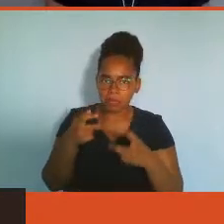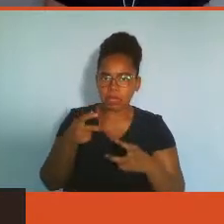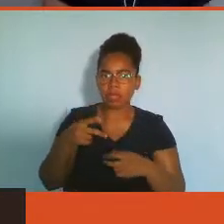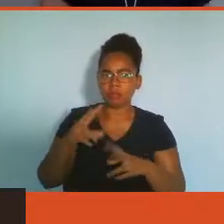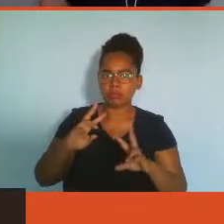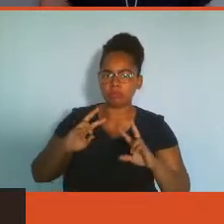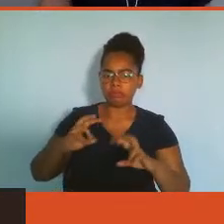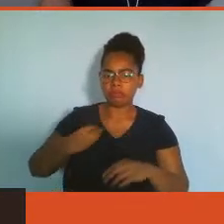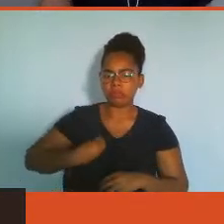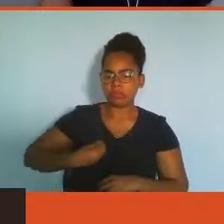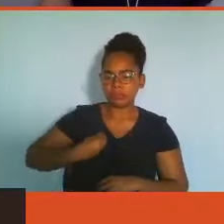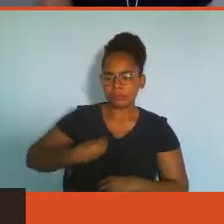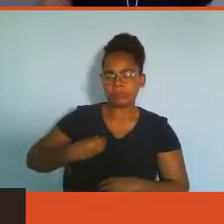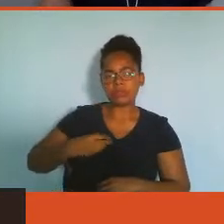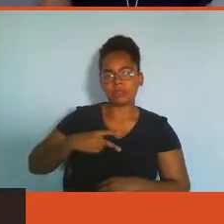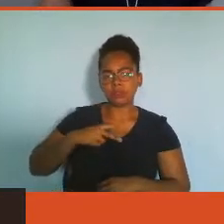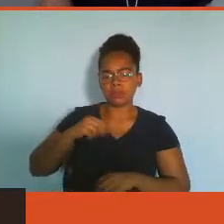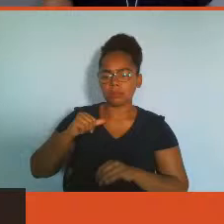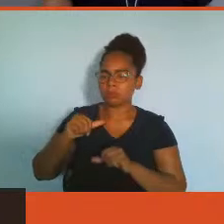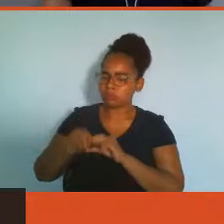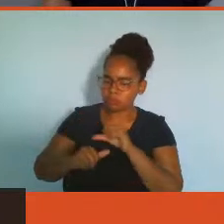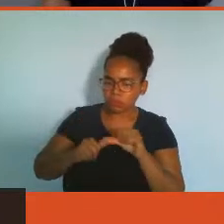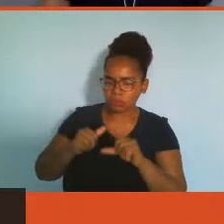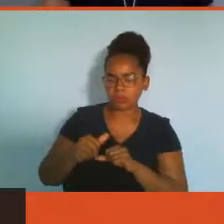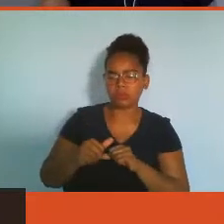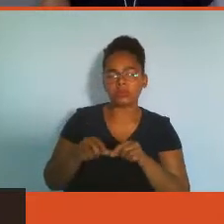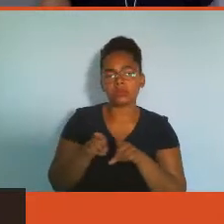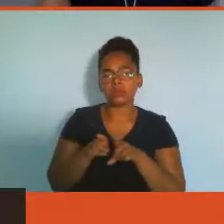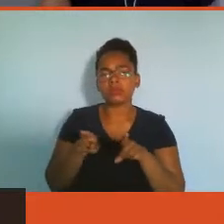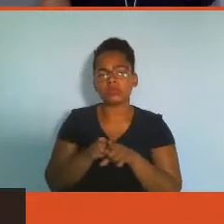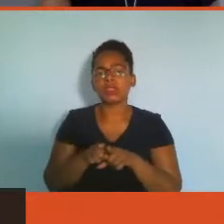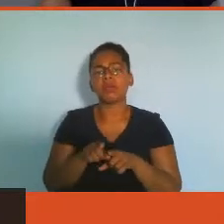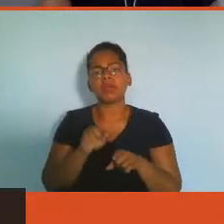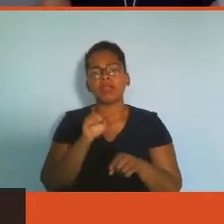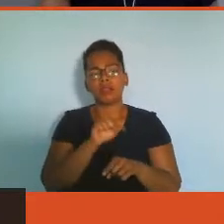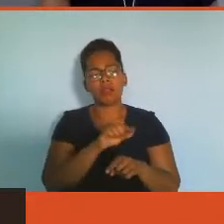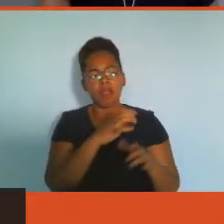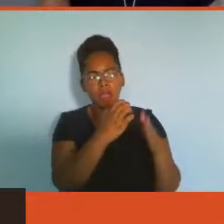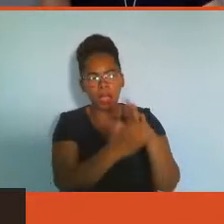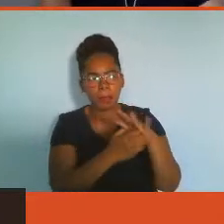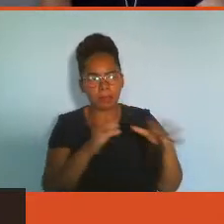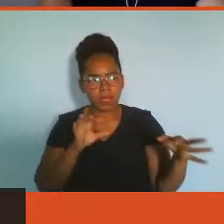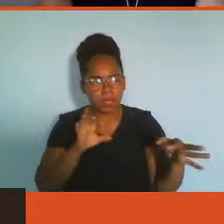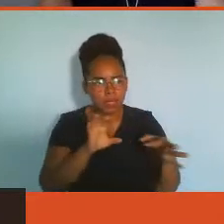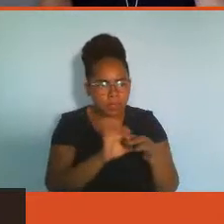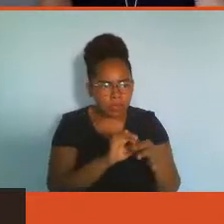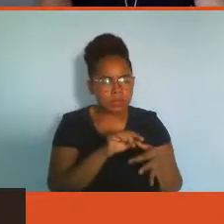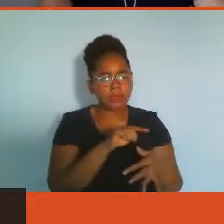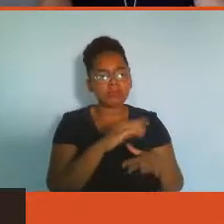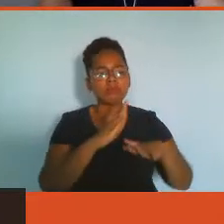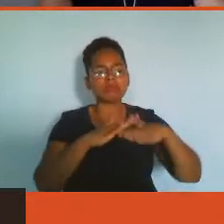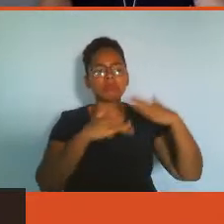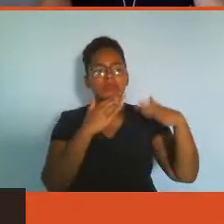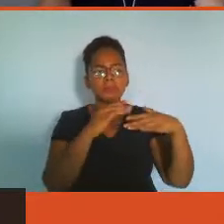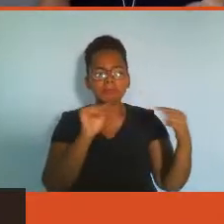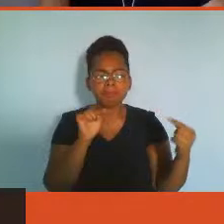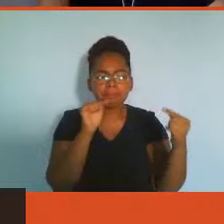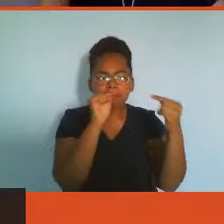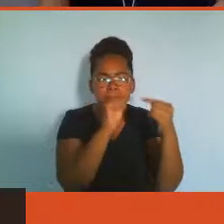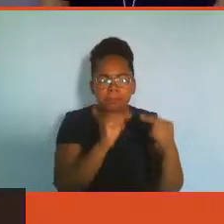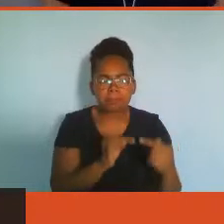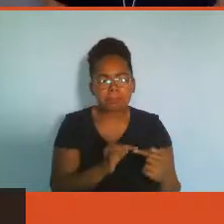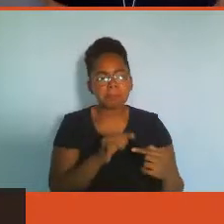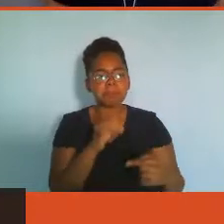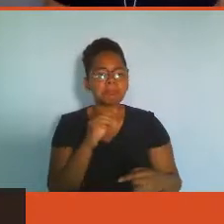convergindo, ele percebe essa integralidade dentro da, que as coisas vão fazendo mais sentido, elas vão